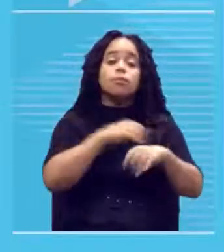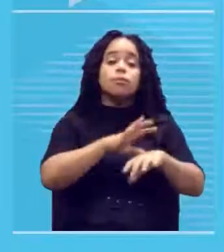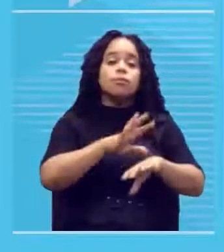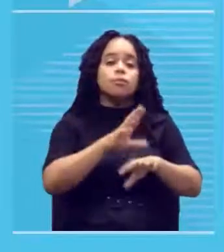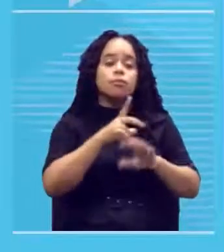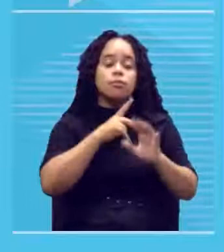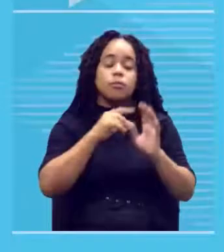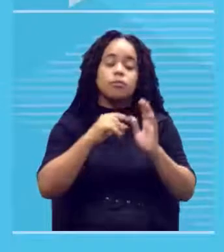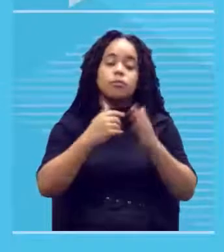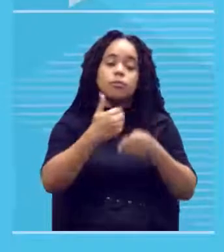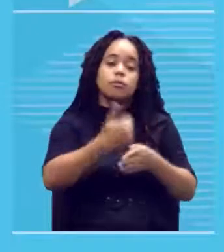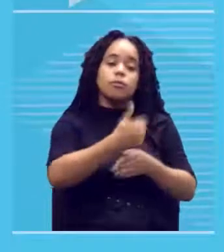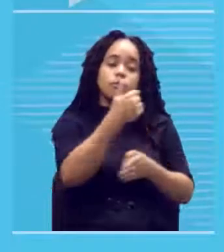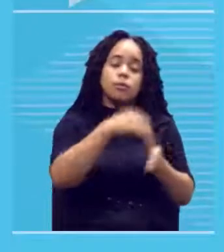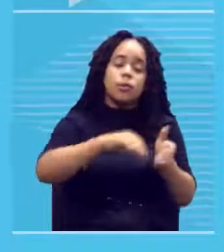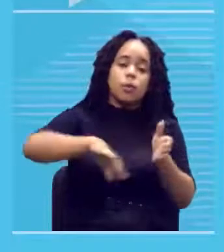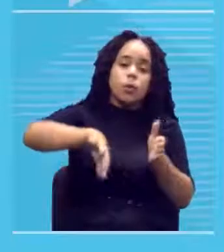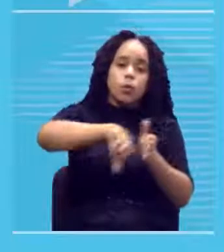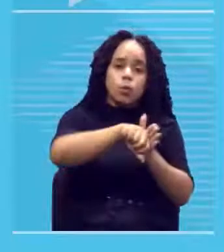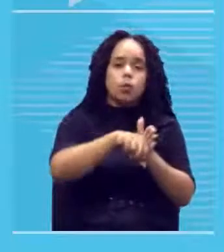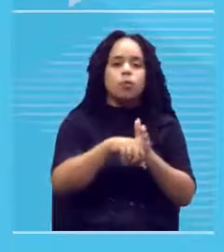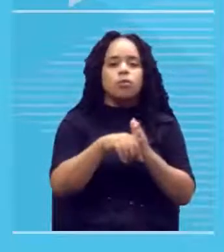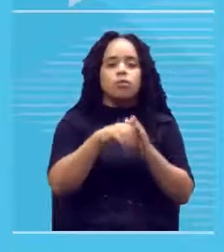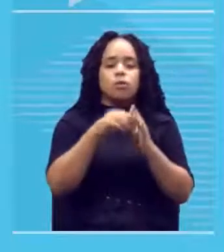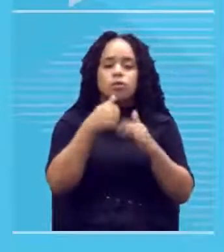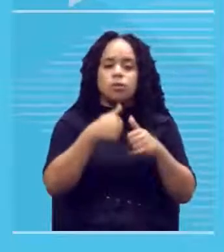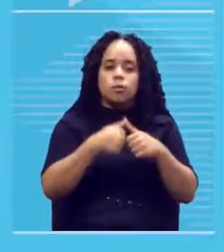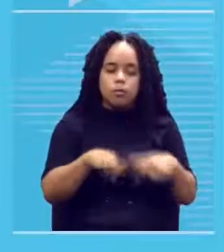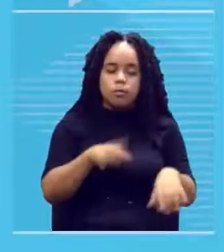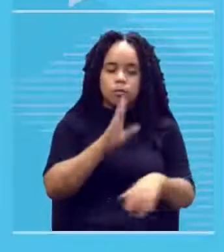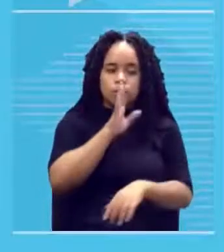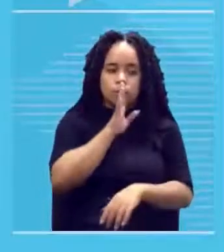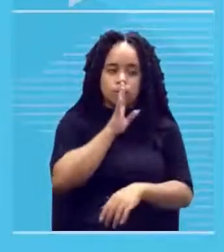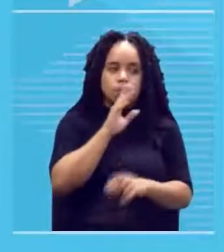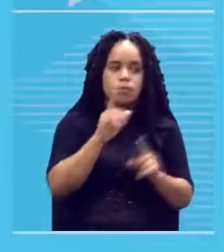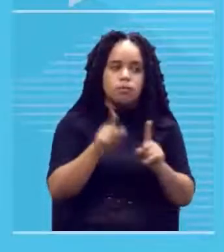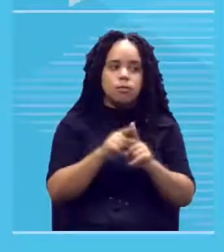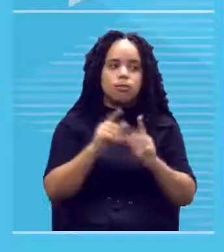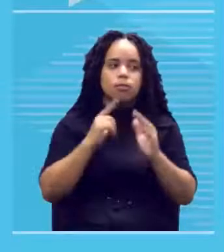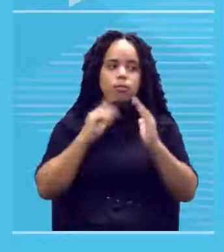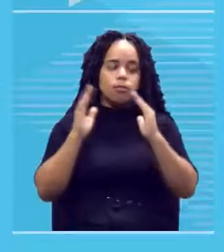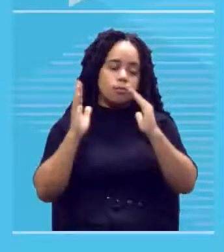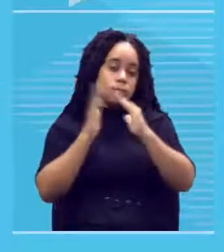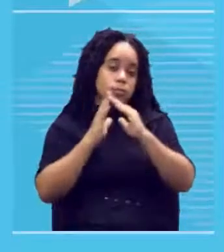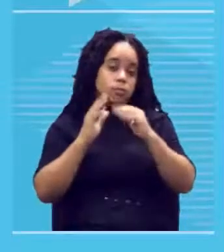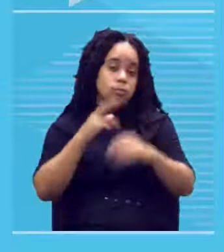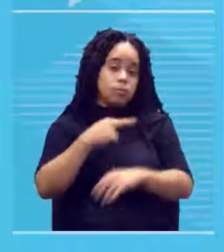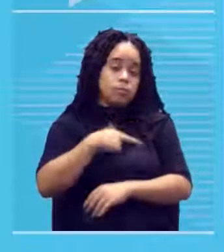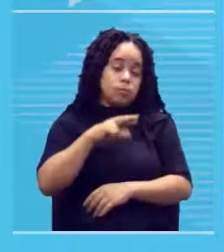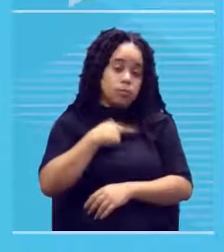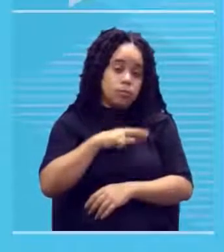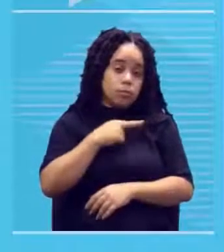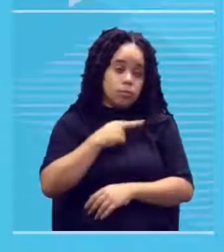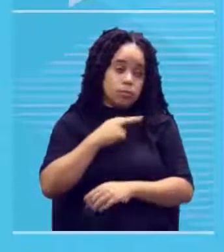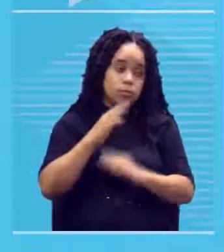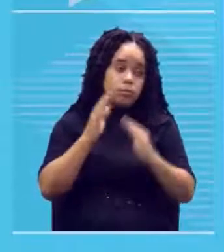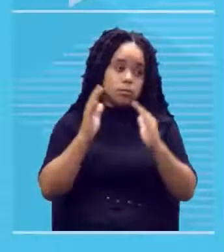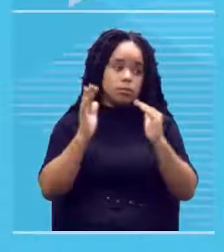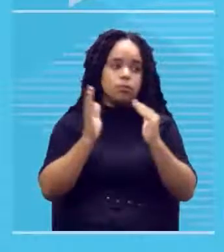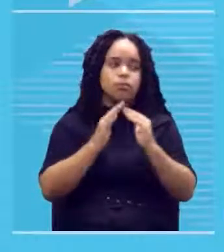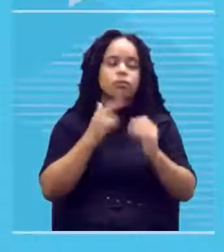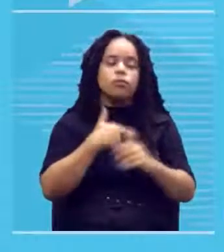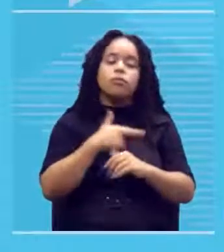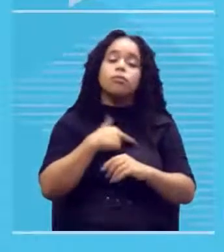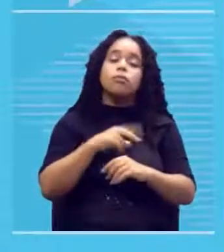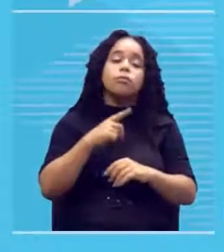sendo pintada a capela cistina tem mais de 500 anos e está lá de boa